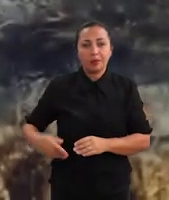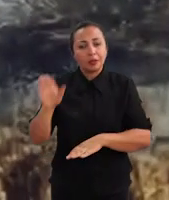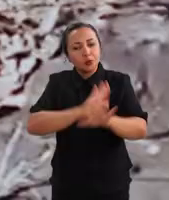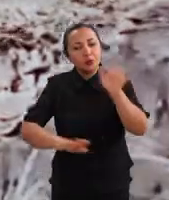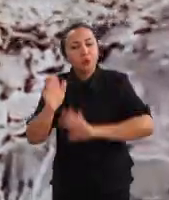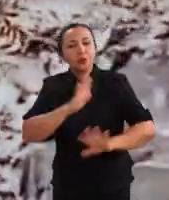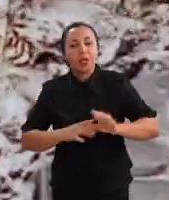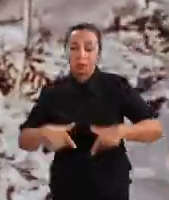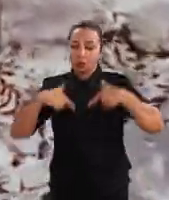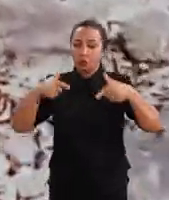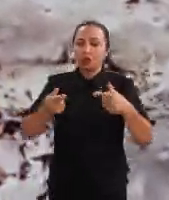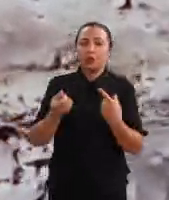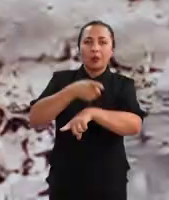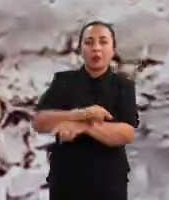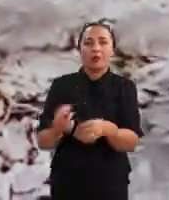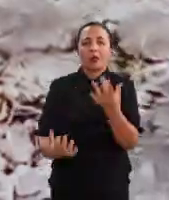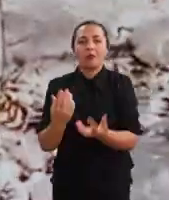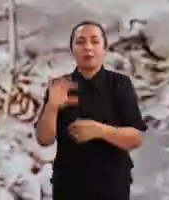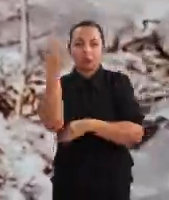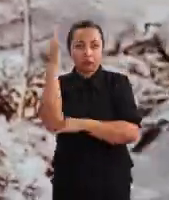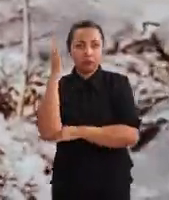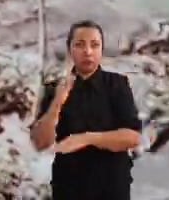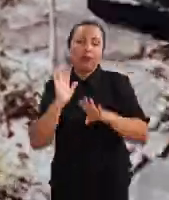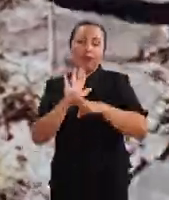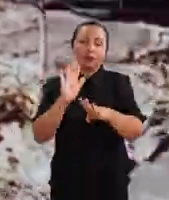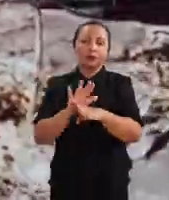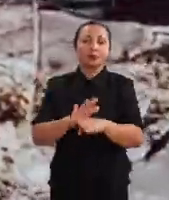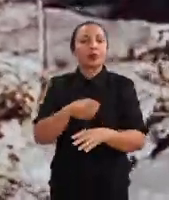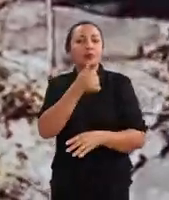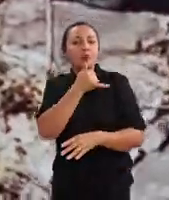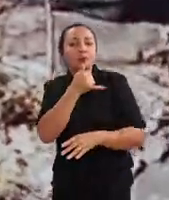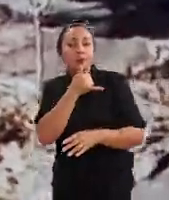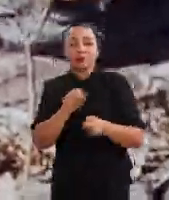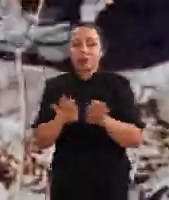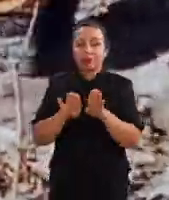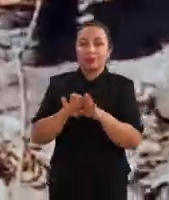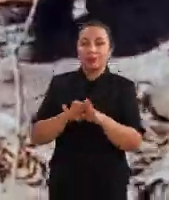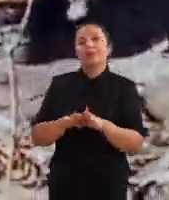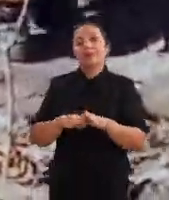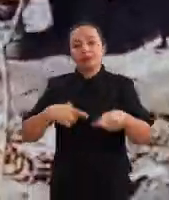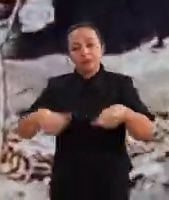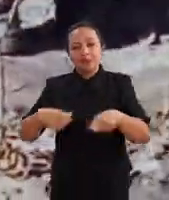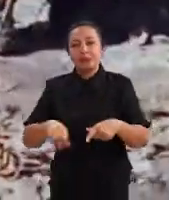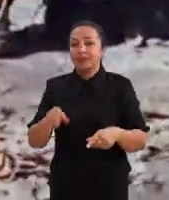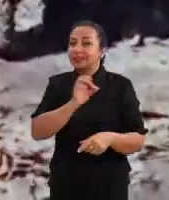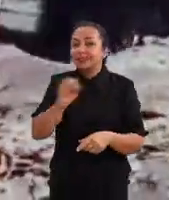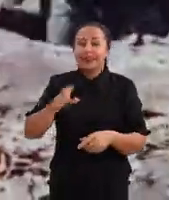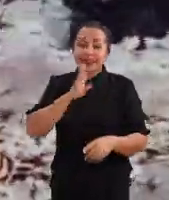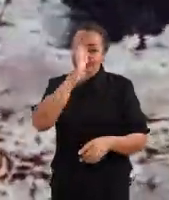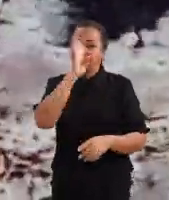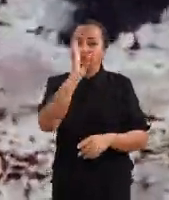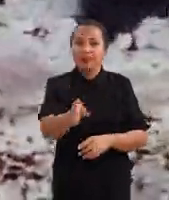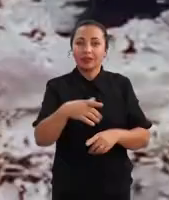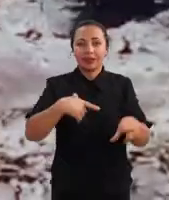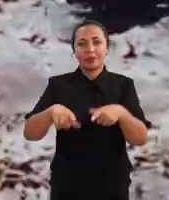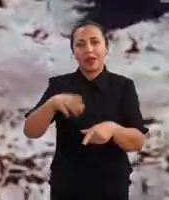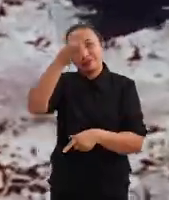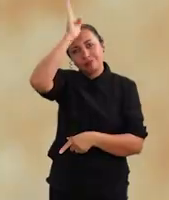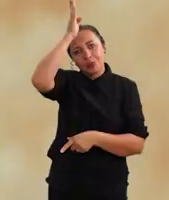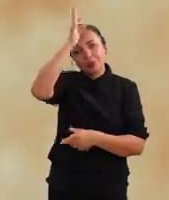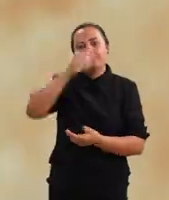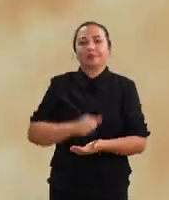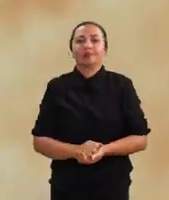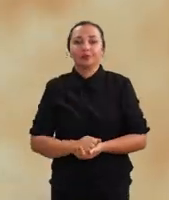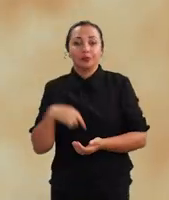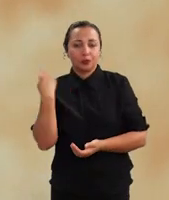de prevenção e combate aos incêndios florestais, ajudando, por exemplo, no trabalho de quem atua diretamente no combate ao fogo.